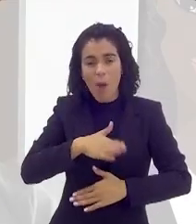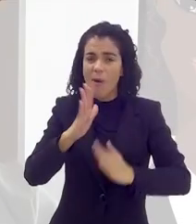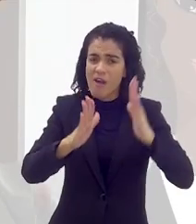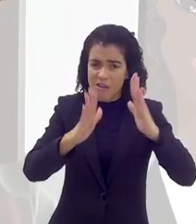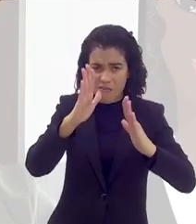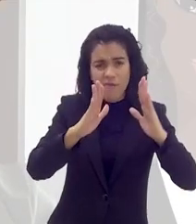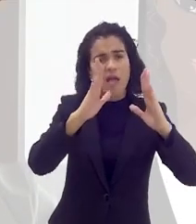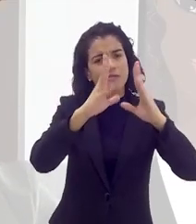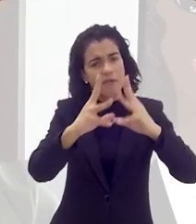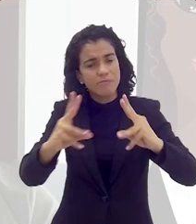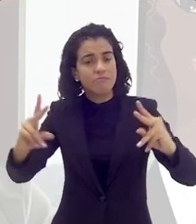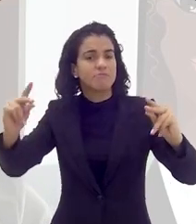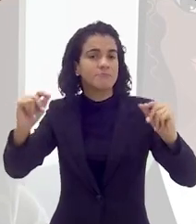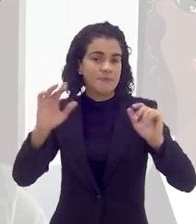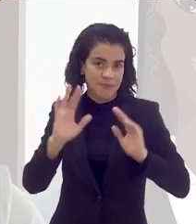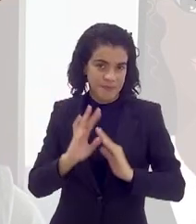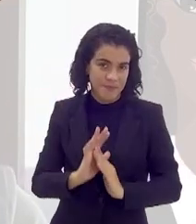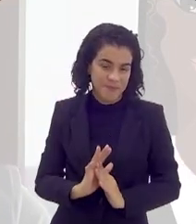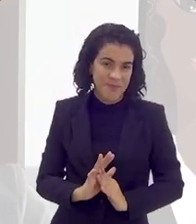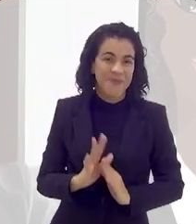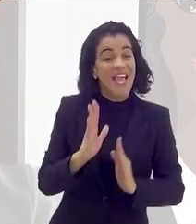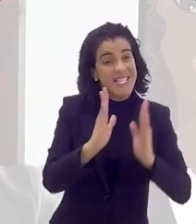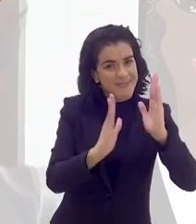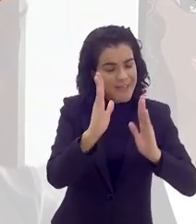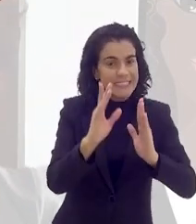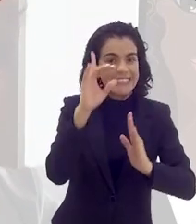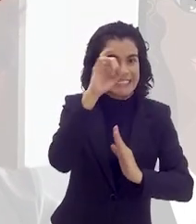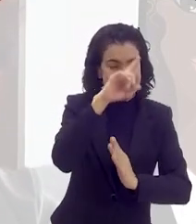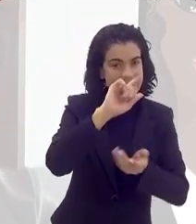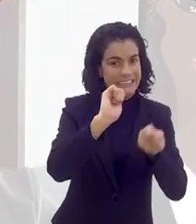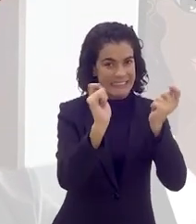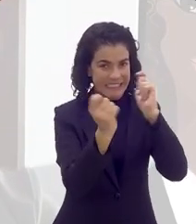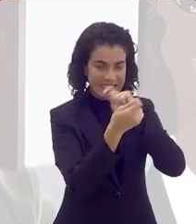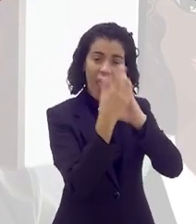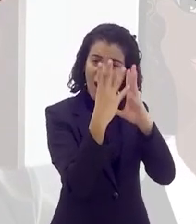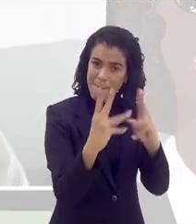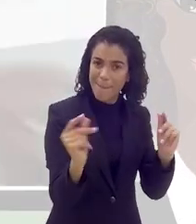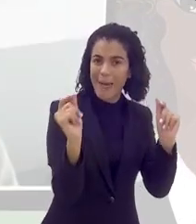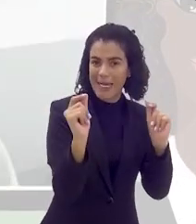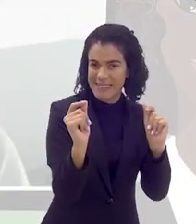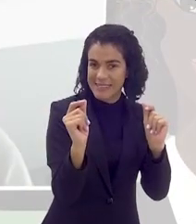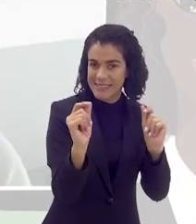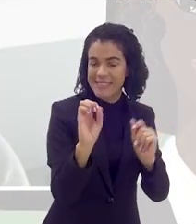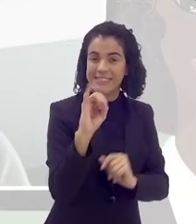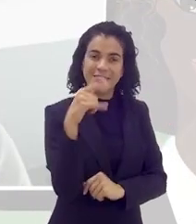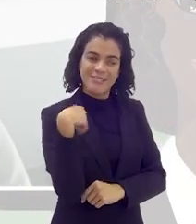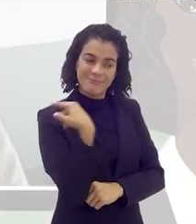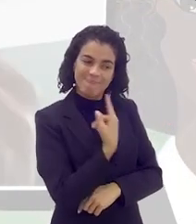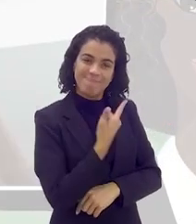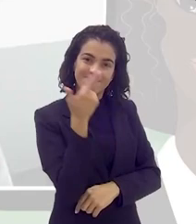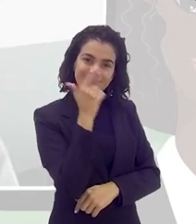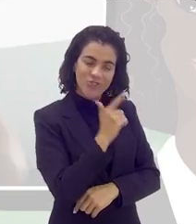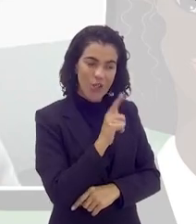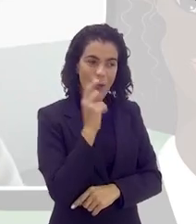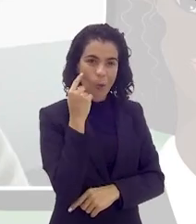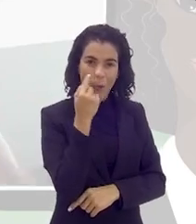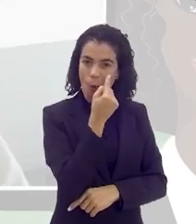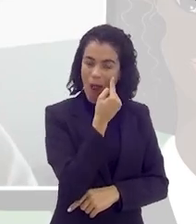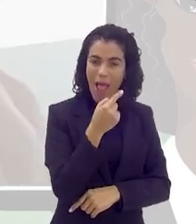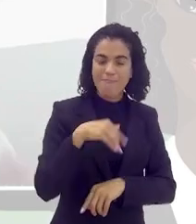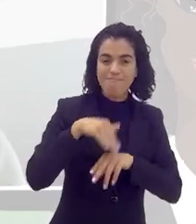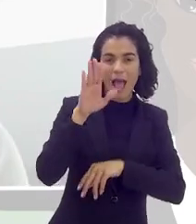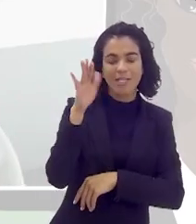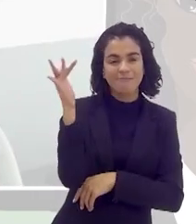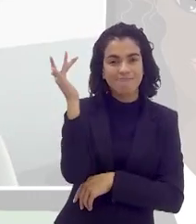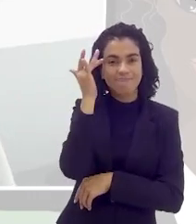sabe, tenha calma, isso é uma fase, vai passar, essas fases que são difíceis de adaptação, elas passam, e se a gente consegue olhar com